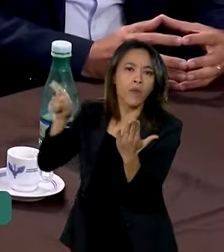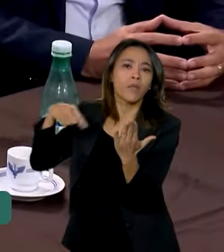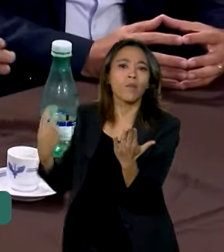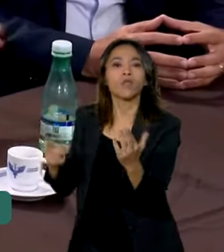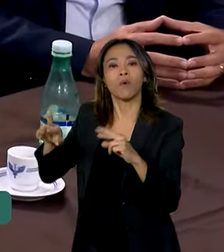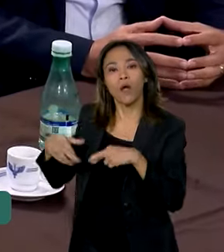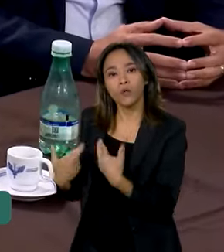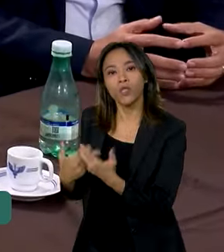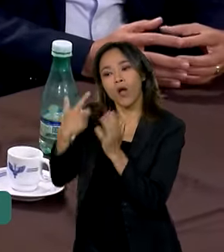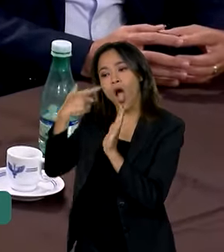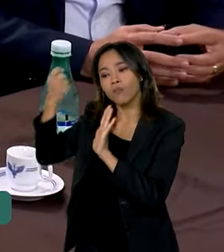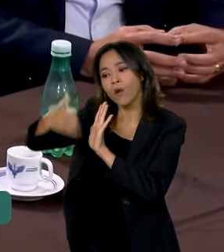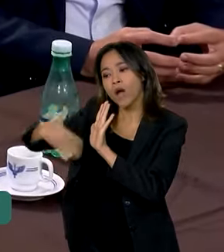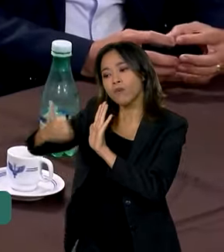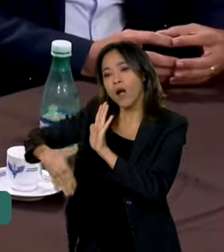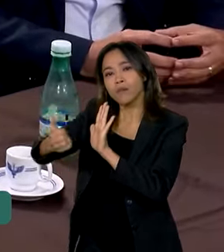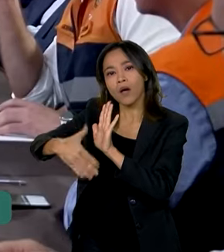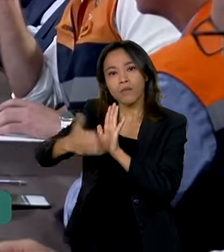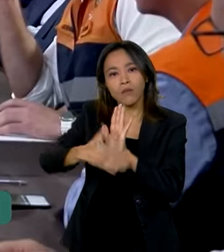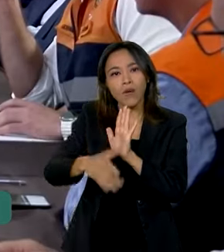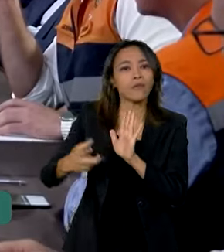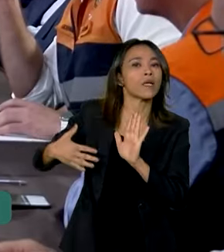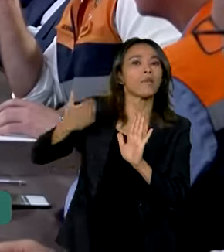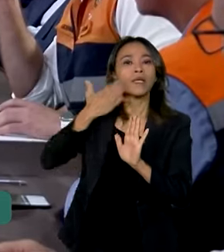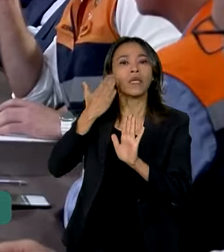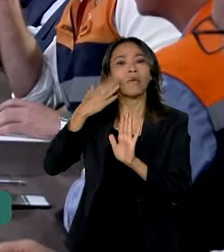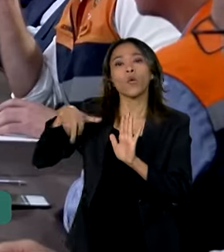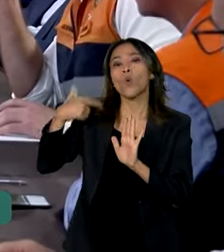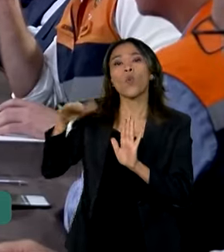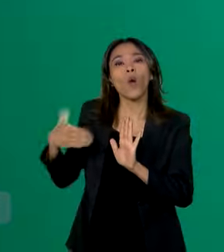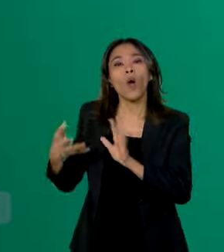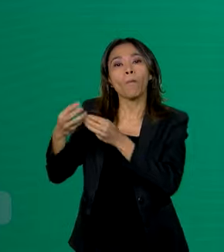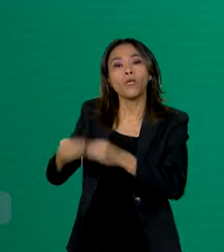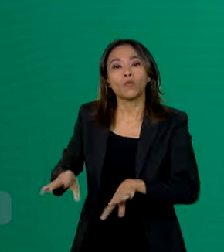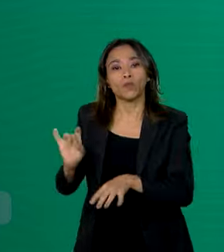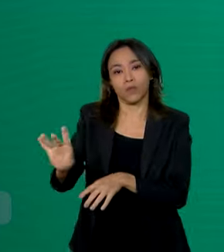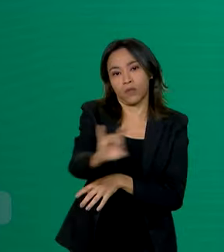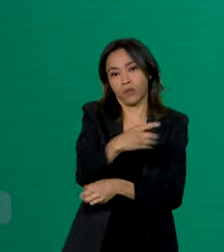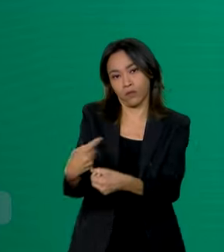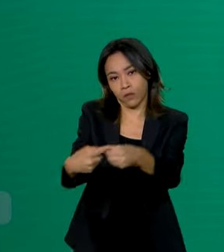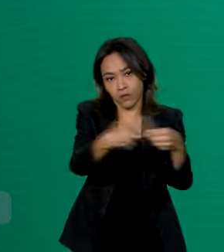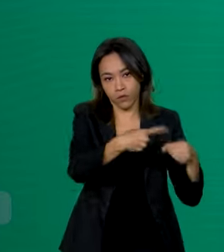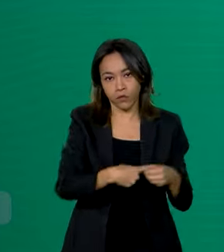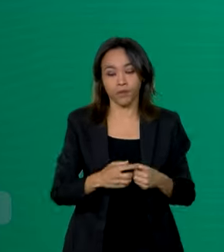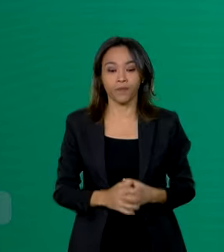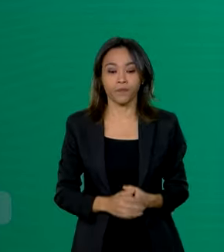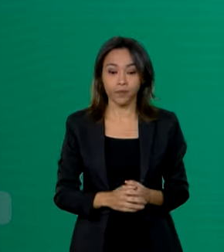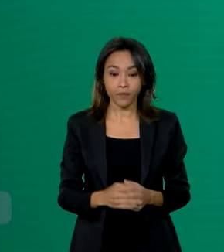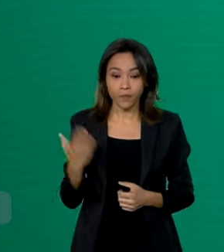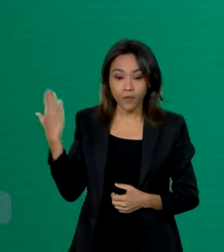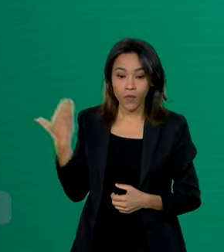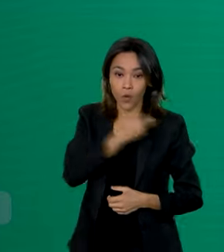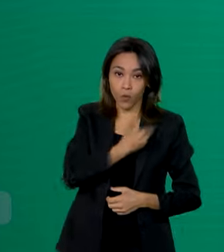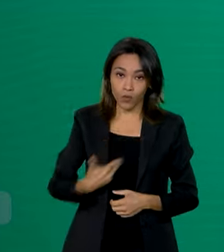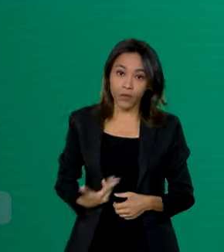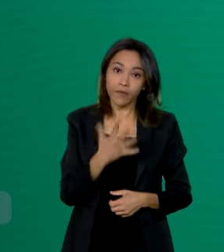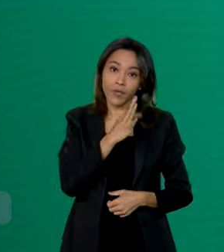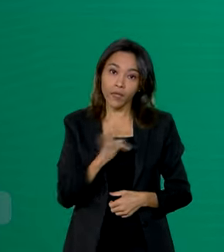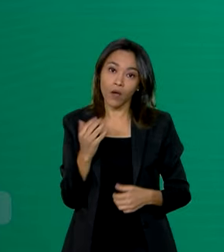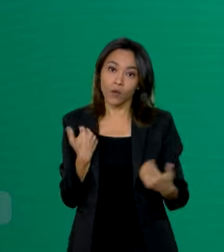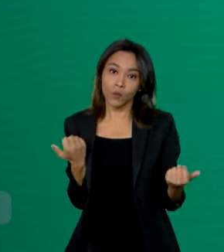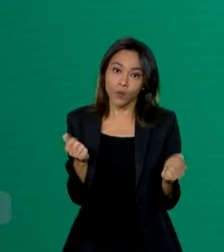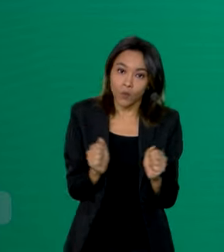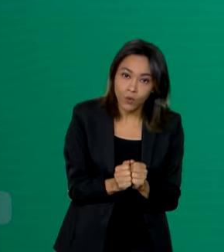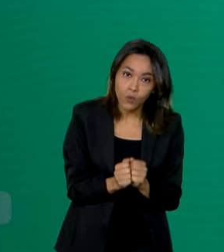Alegre, com todos os prefeitos atingidos, para a gente saber os prejuízos de cada cidade. O governo federal instalou um comando de ações conjuntas de